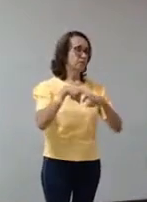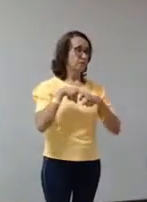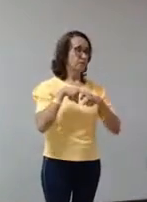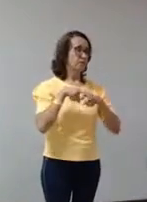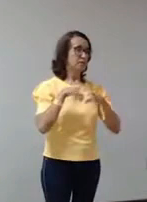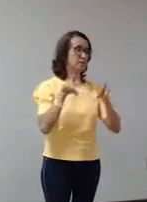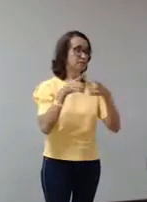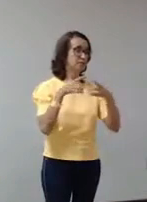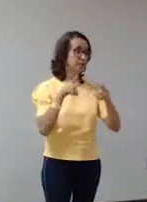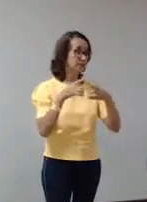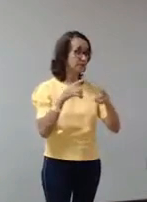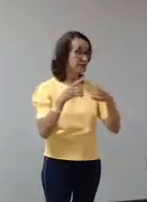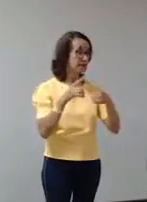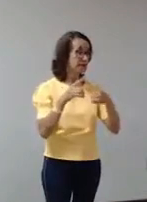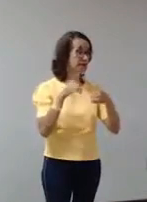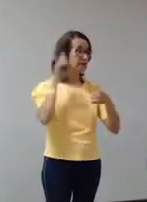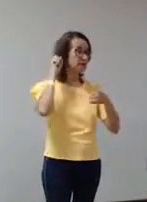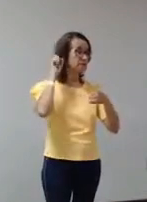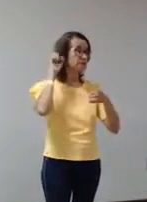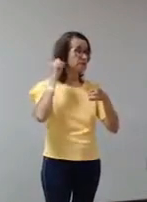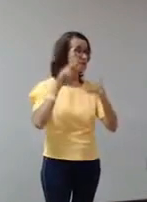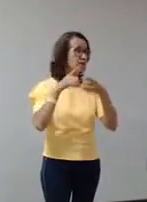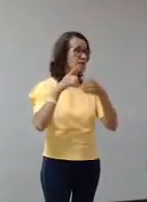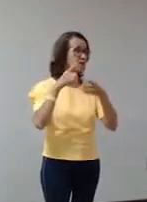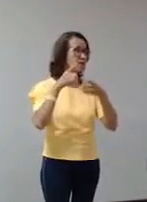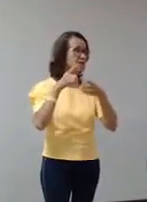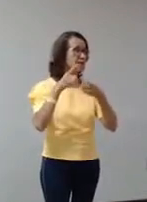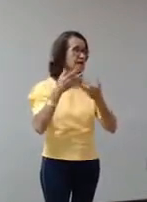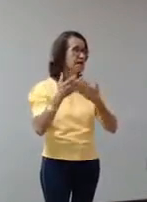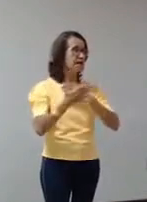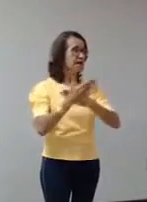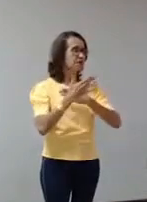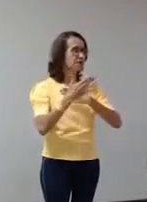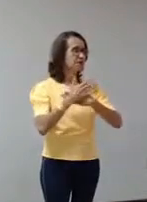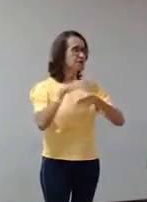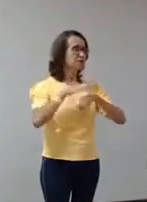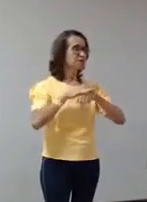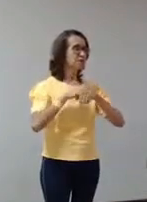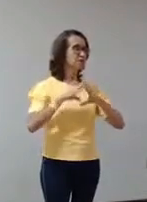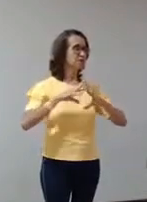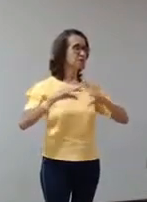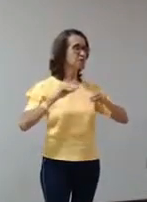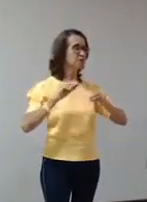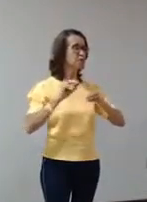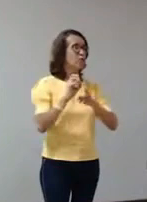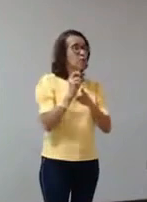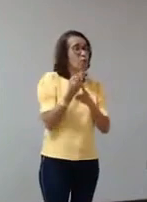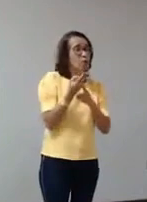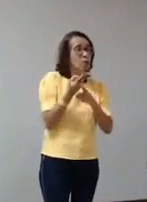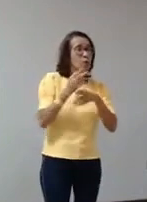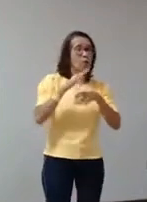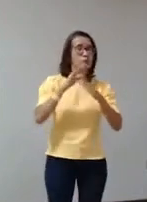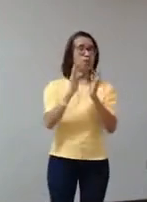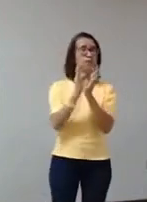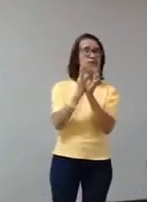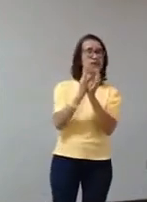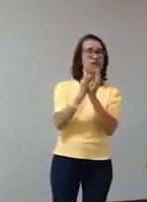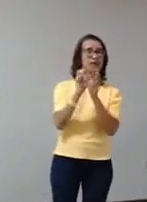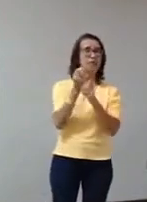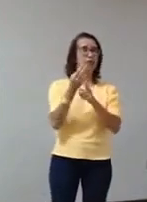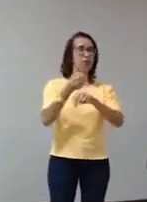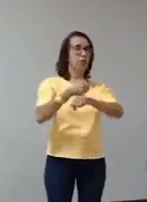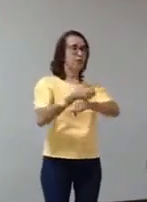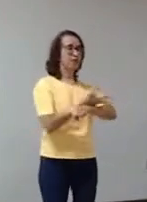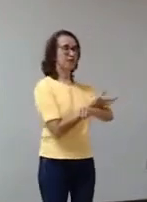de notas que ele estava fazendo ali naquela sonata, será que é apenas um dos trechos, será que é toda ela, será que tem a ver com a emoção,